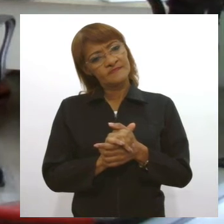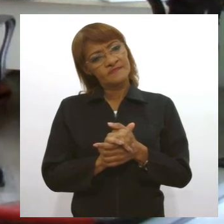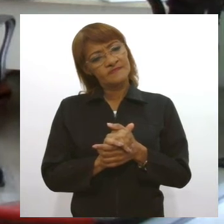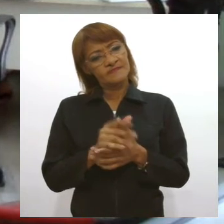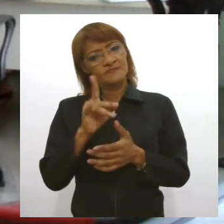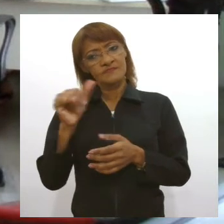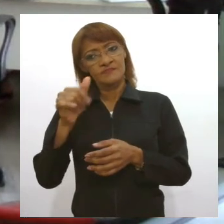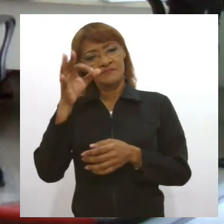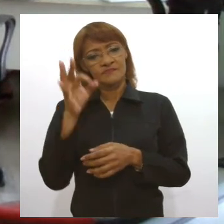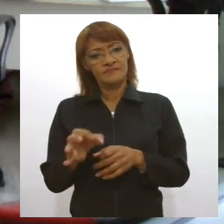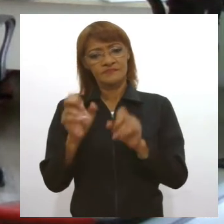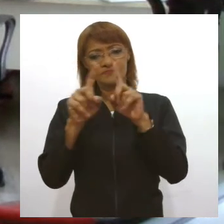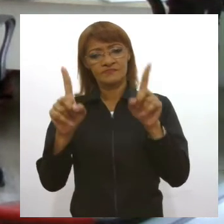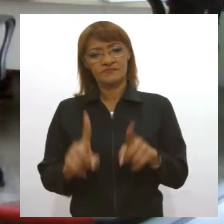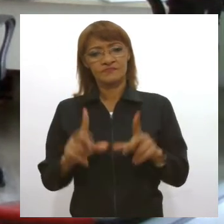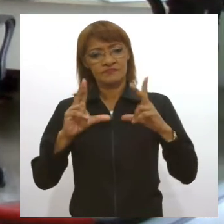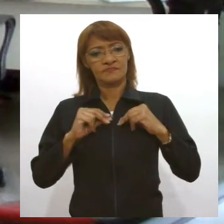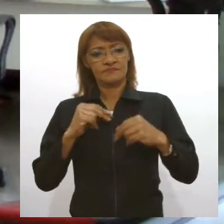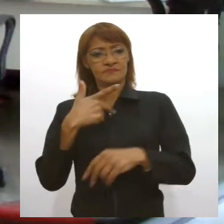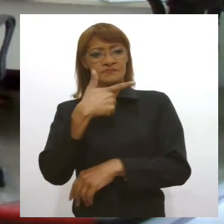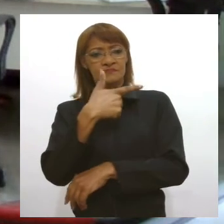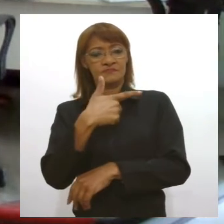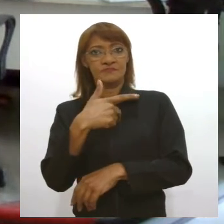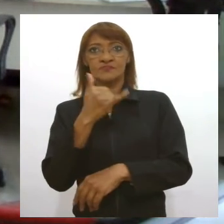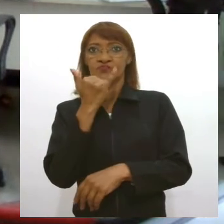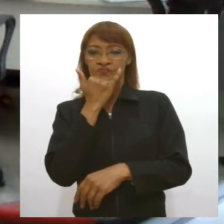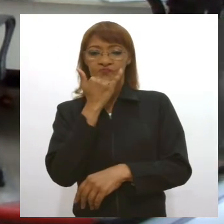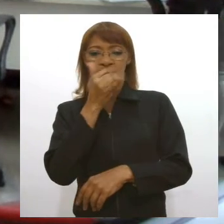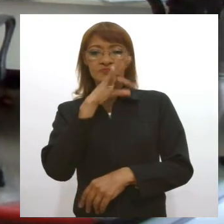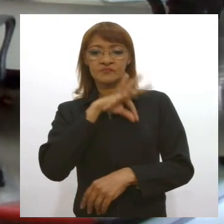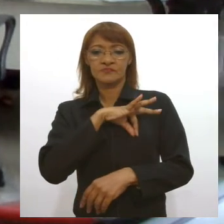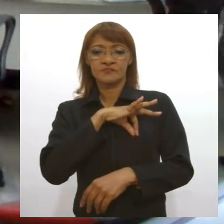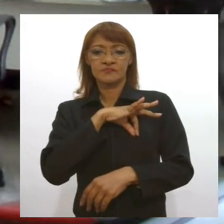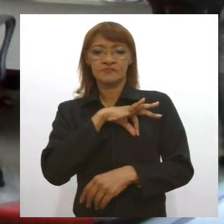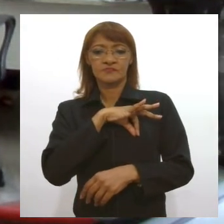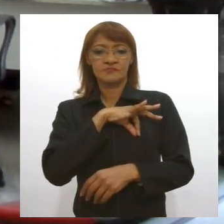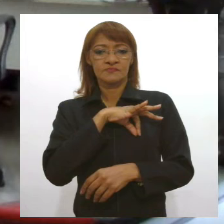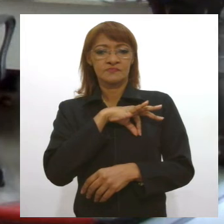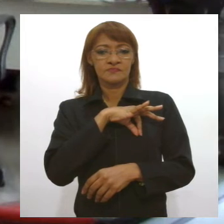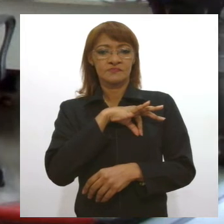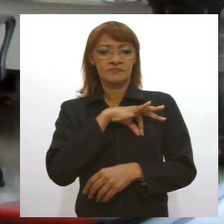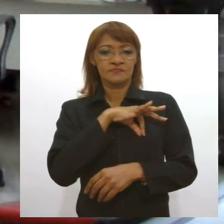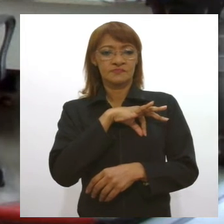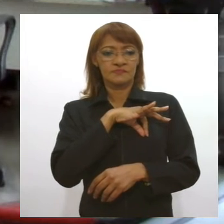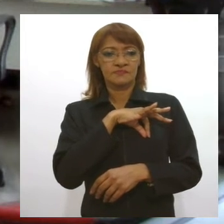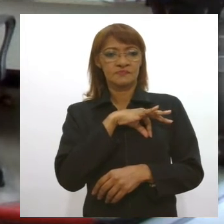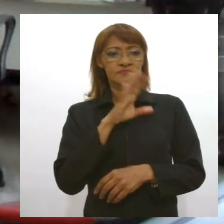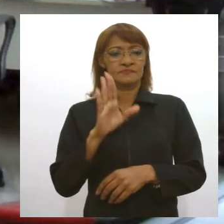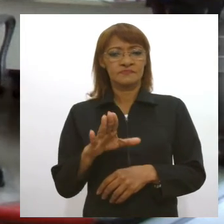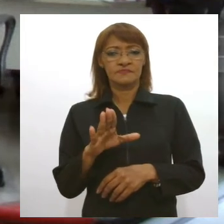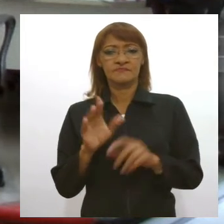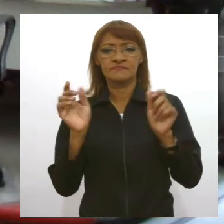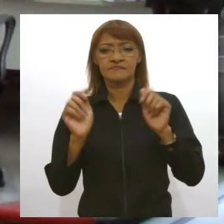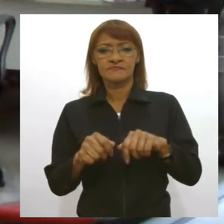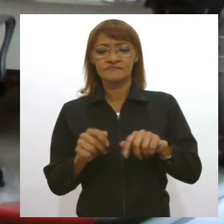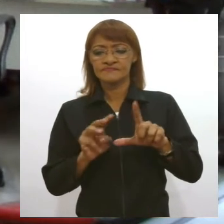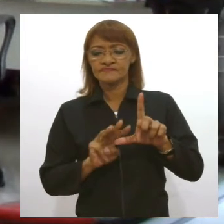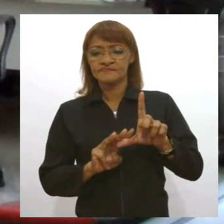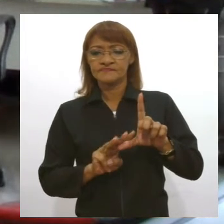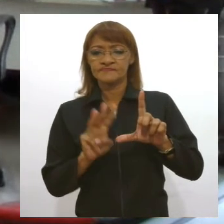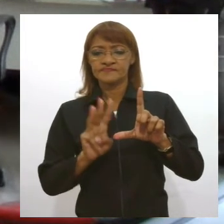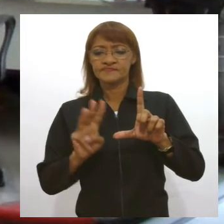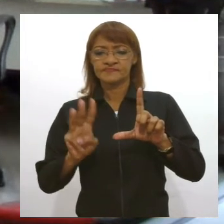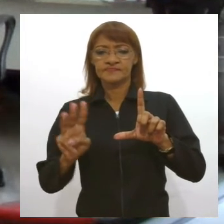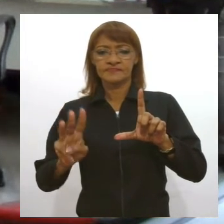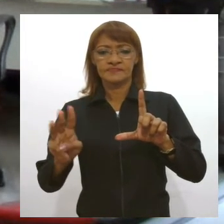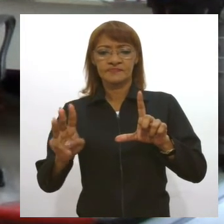dia dos servidores. Mais informações sobre a Assembleia Legislativa de Sergipe é só acessar o site da Agência de